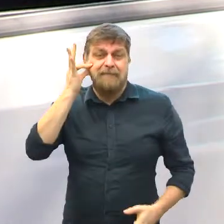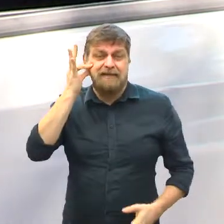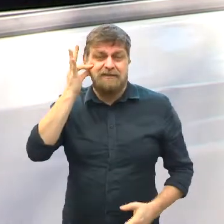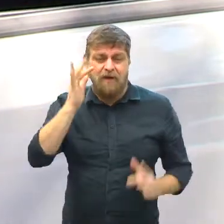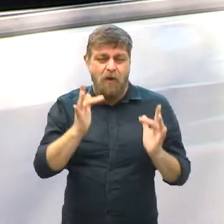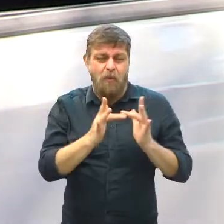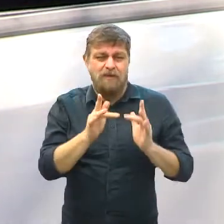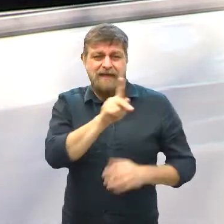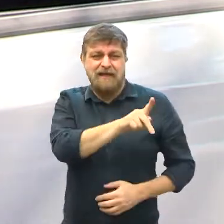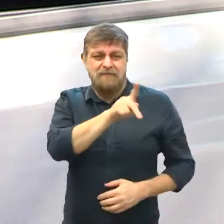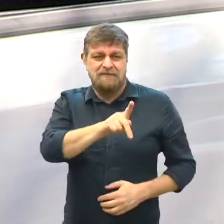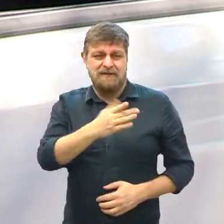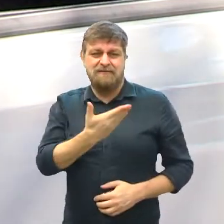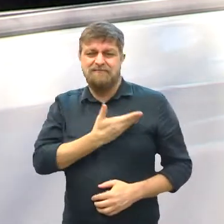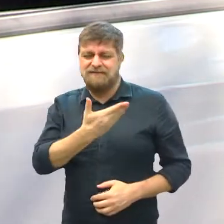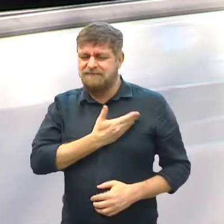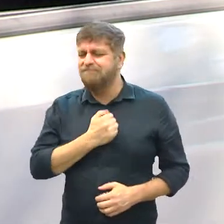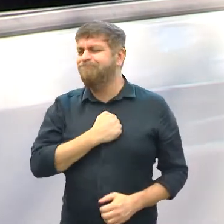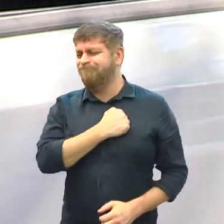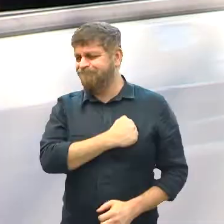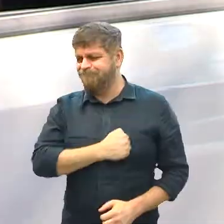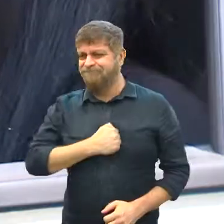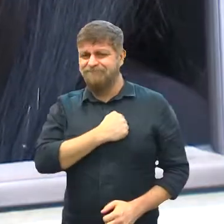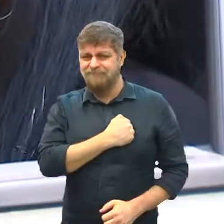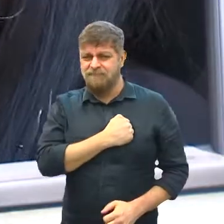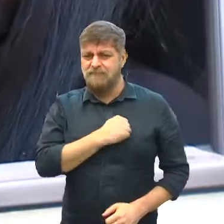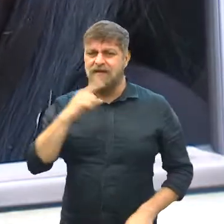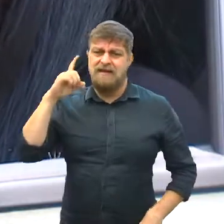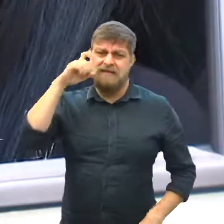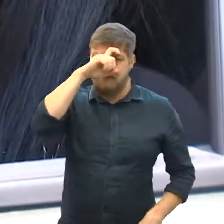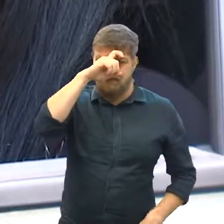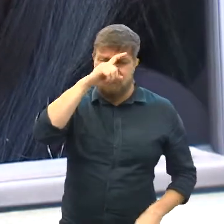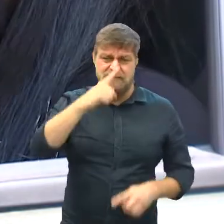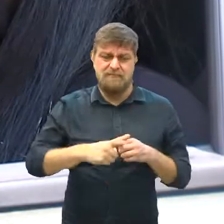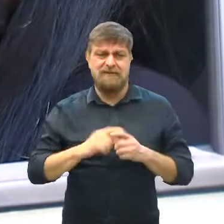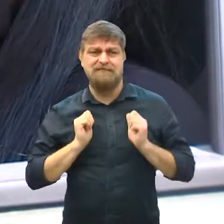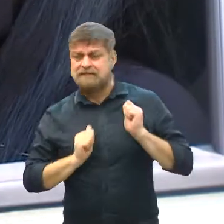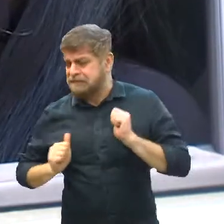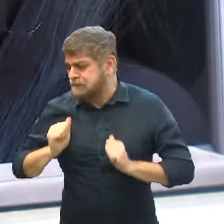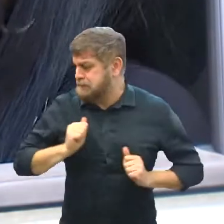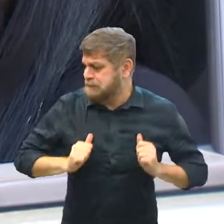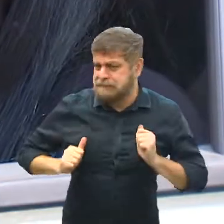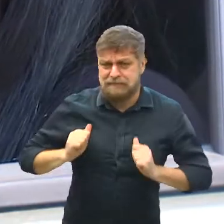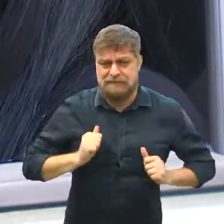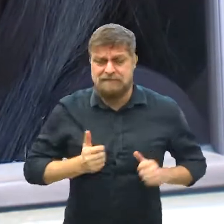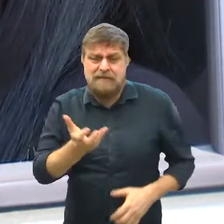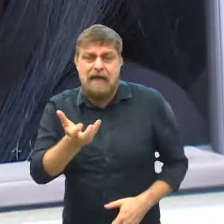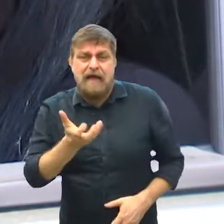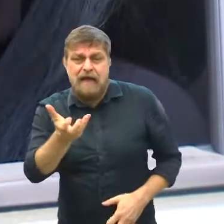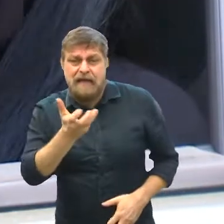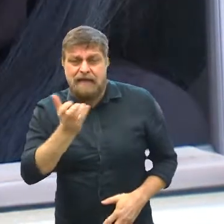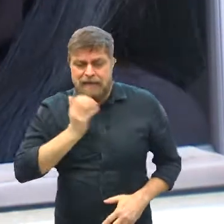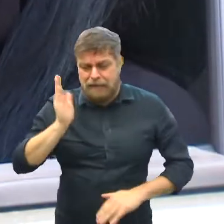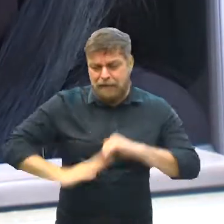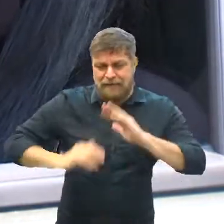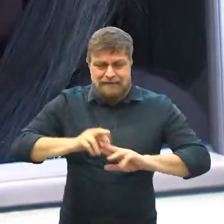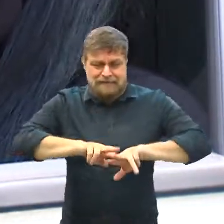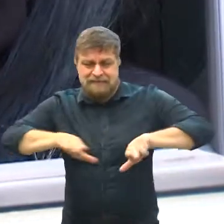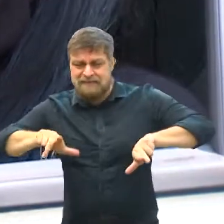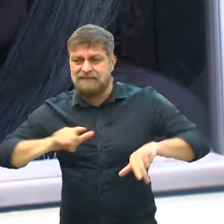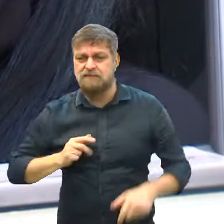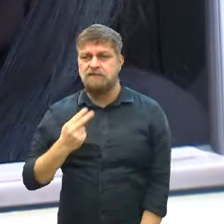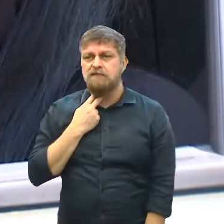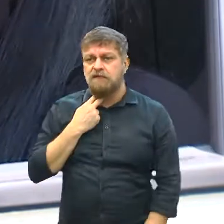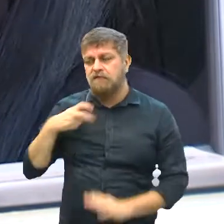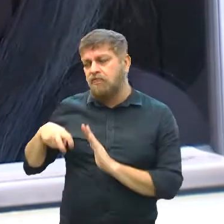pessoal com os professores e com os amiguinhos. Está bem difícil, né? Porque eles ficam ansiosos, querem fazer coisas